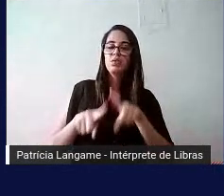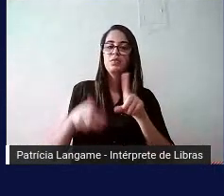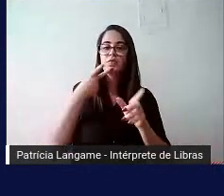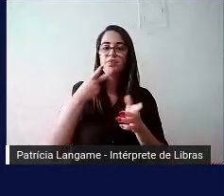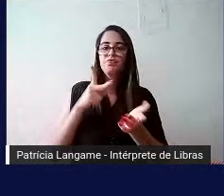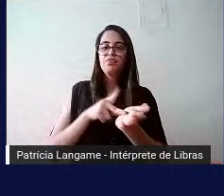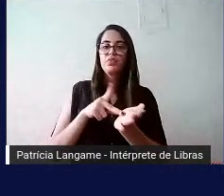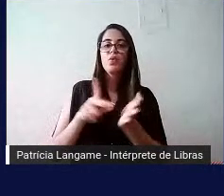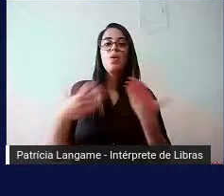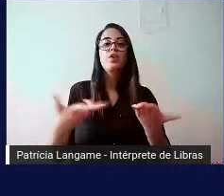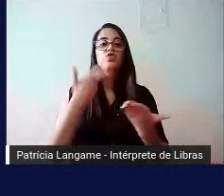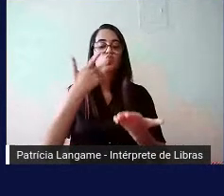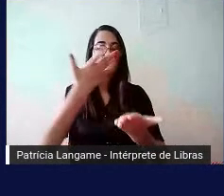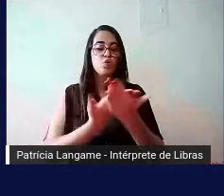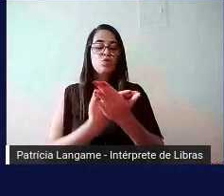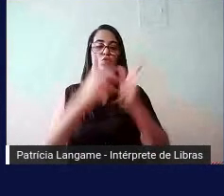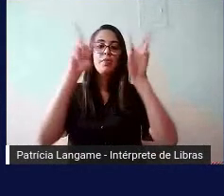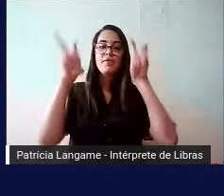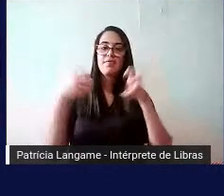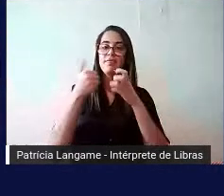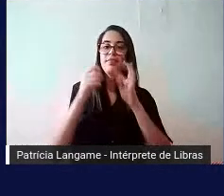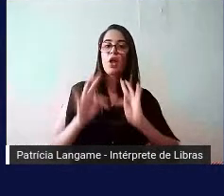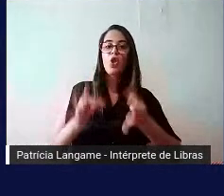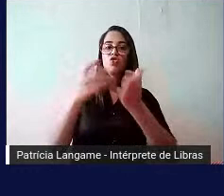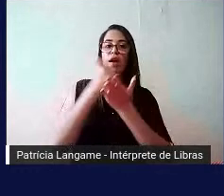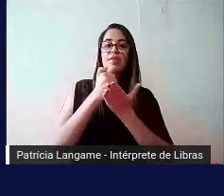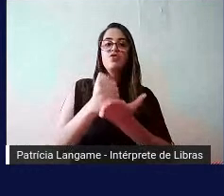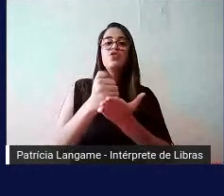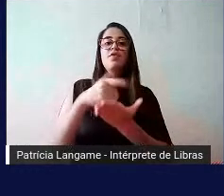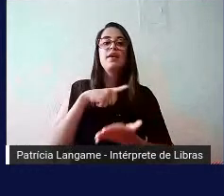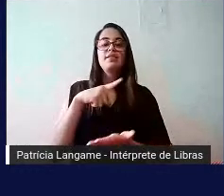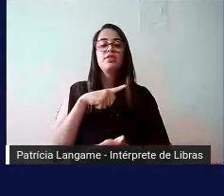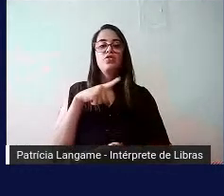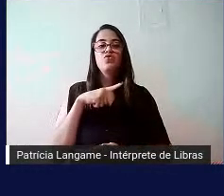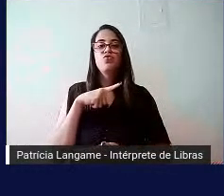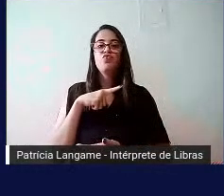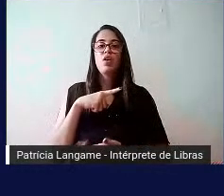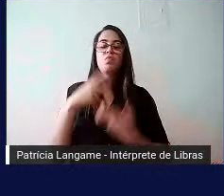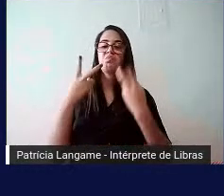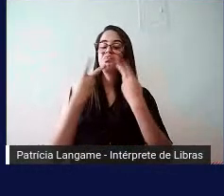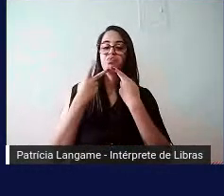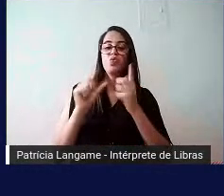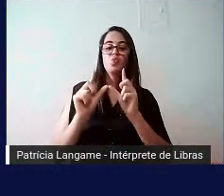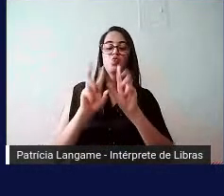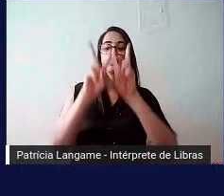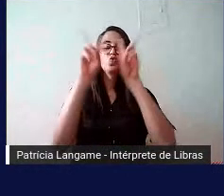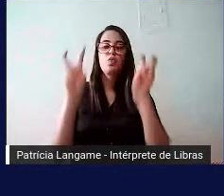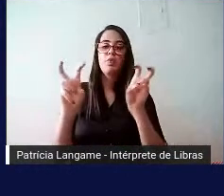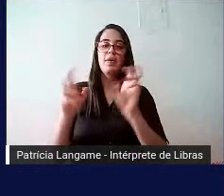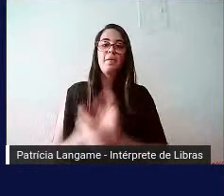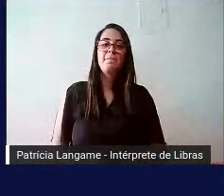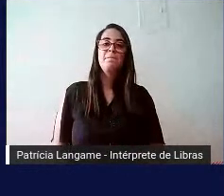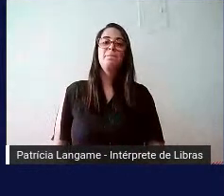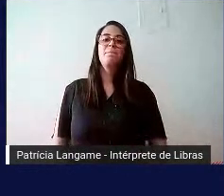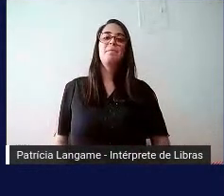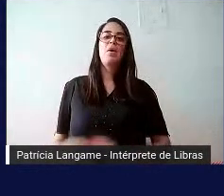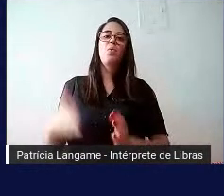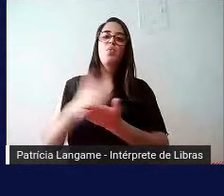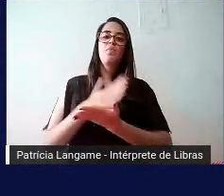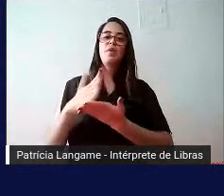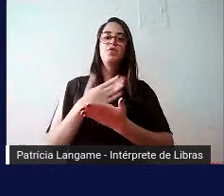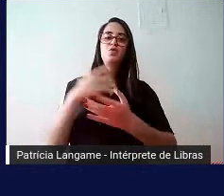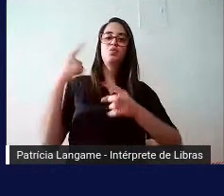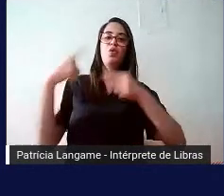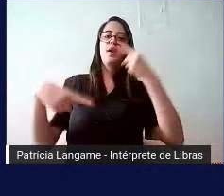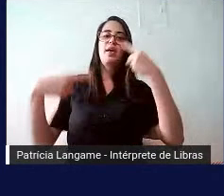Quando a gente estuda sobre tecnologia assistiva, existe um pouco de... Existem algumas polêmicas conceituais,